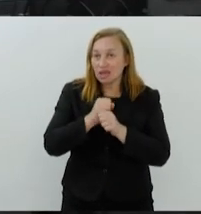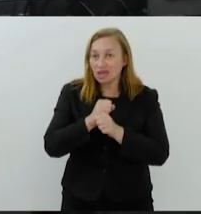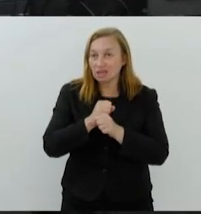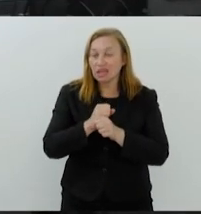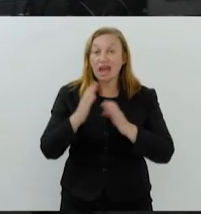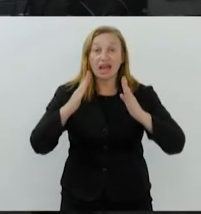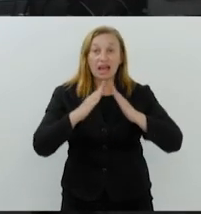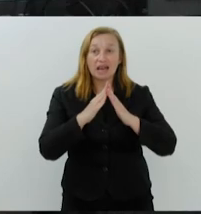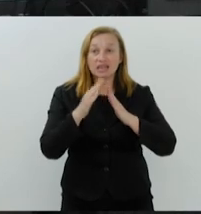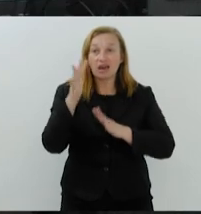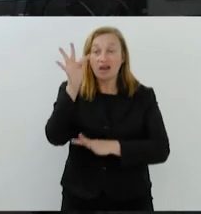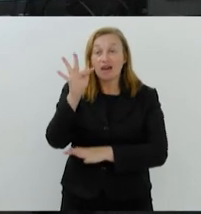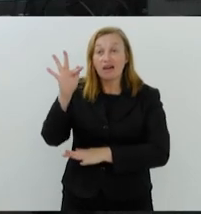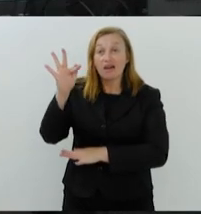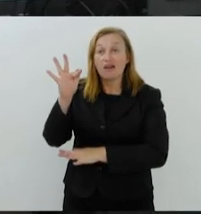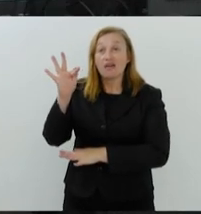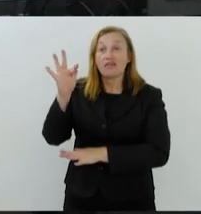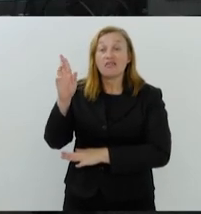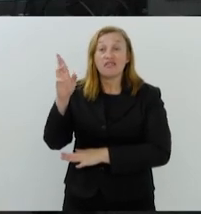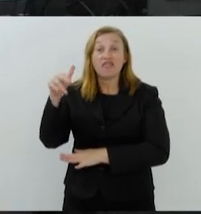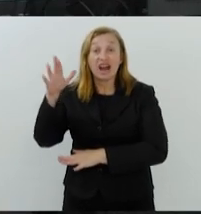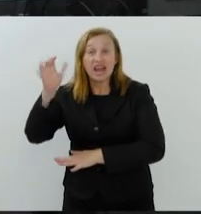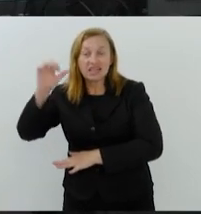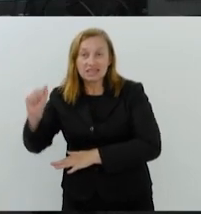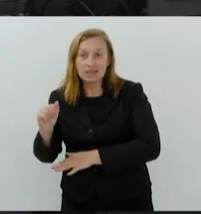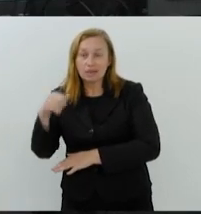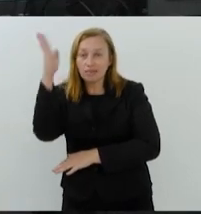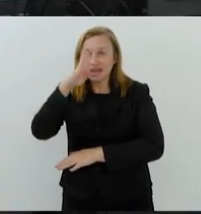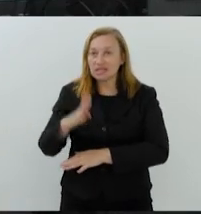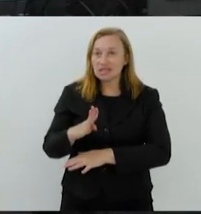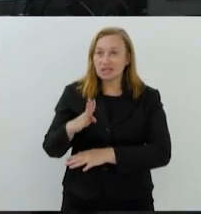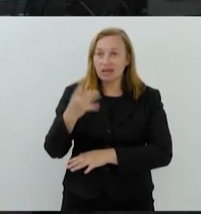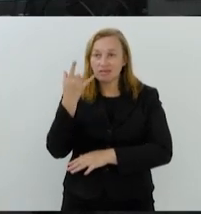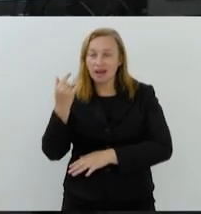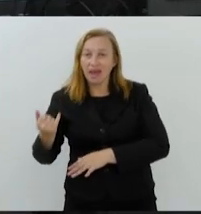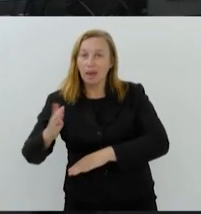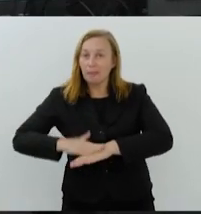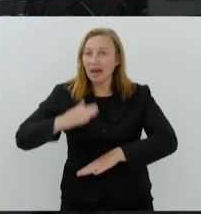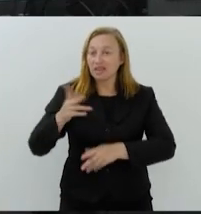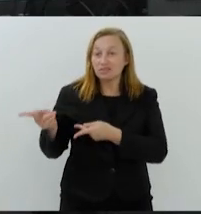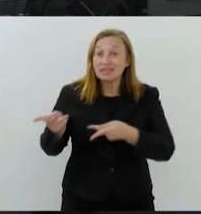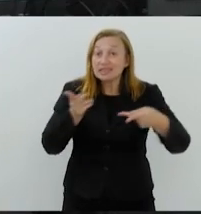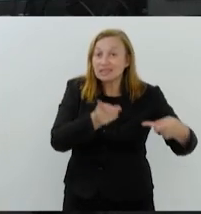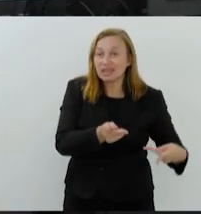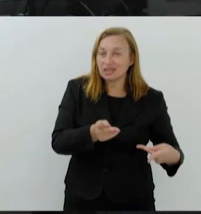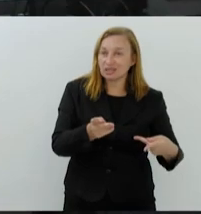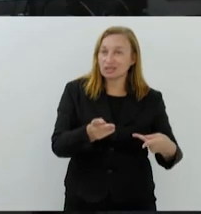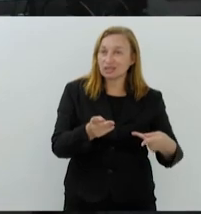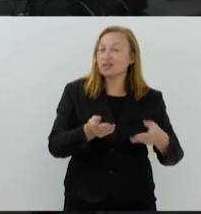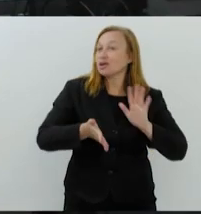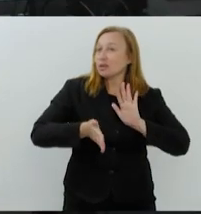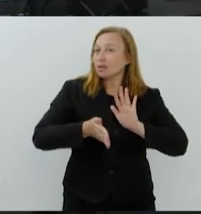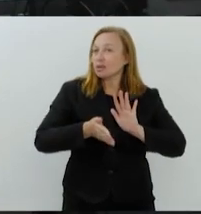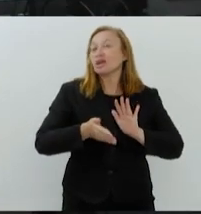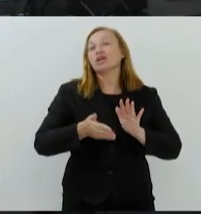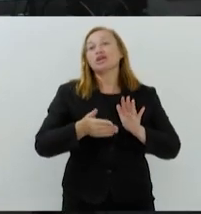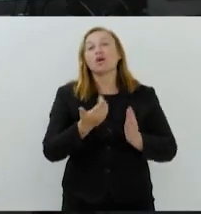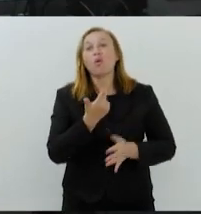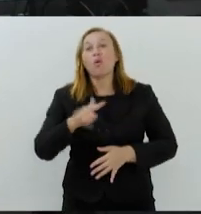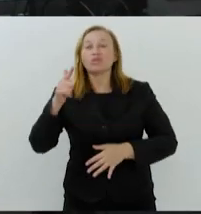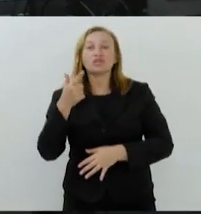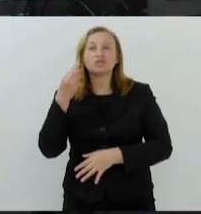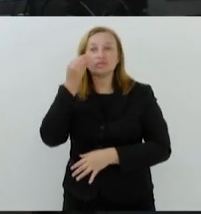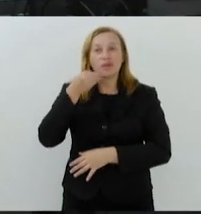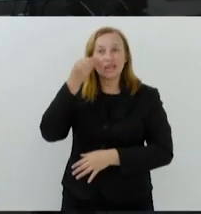França Brasil está com uma proclamação intensa. A ideia é atrair mais visitantes para exposições e proporcionar outras experiências